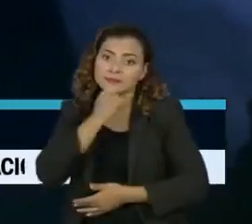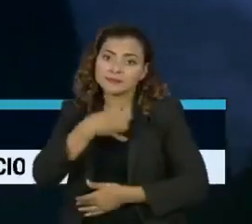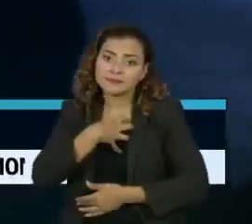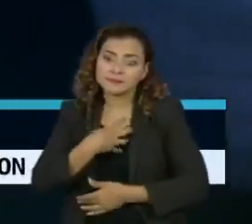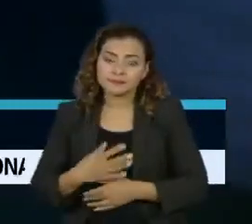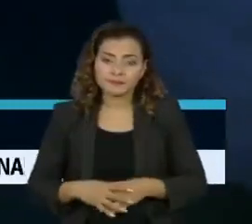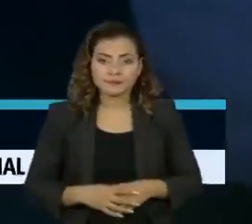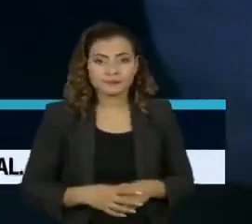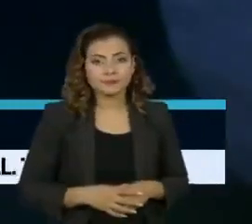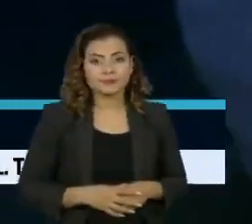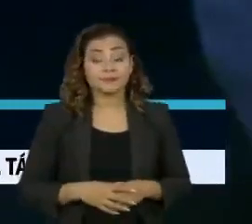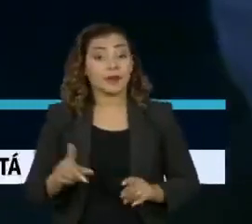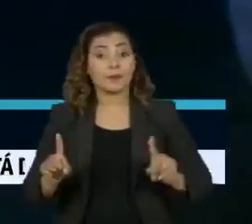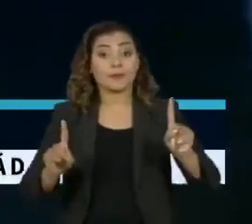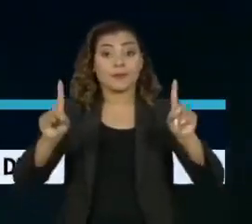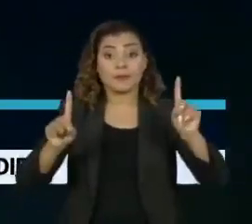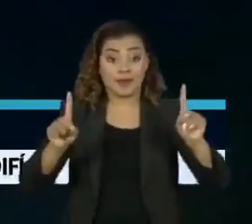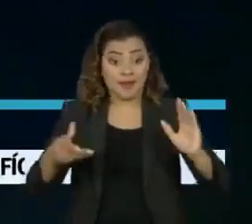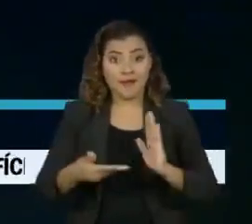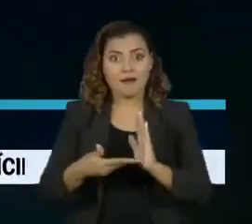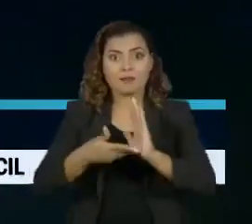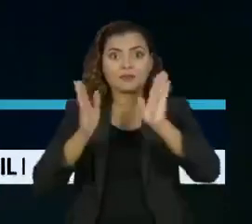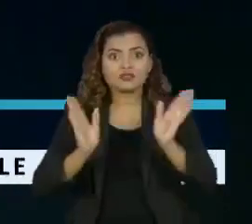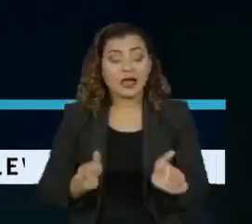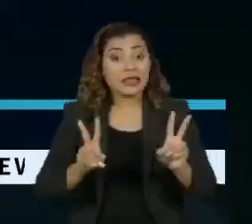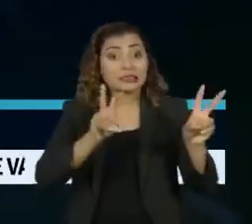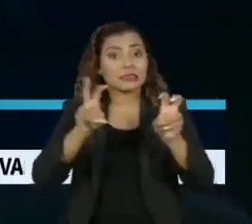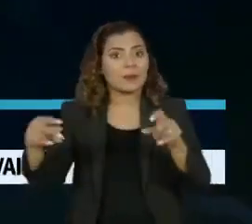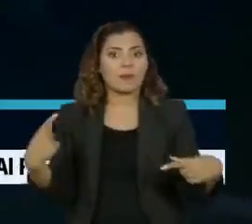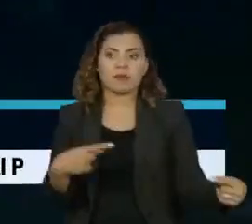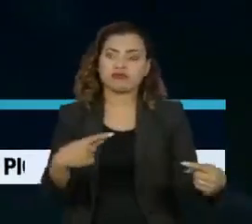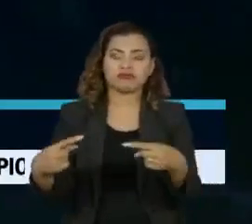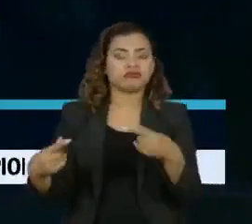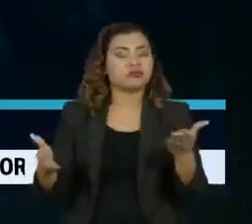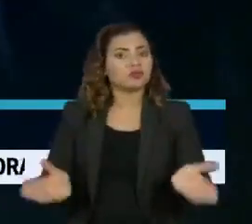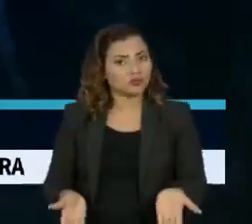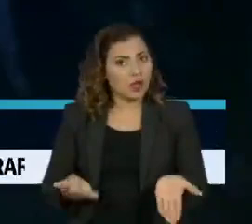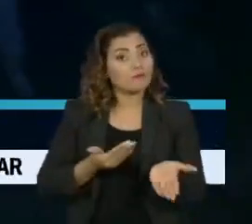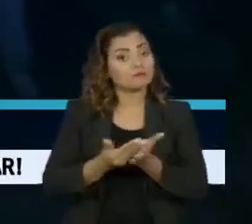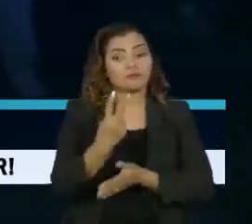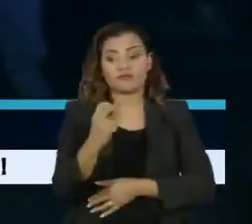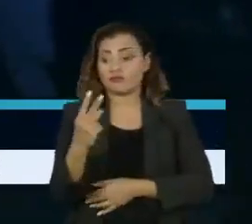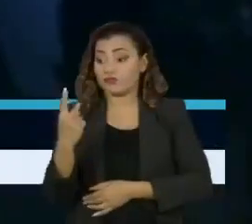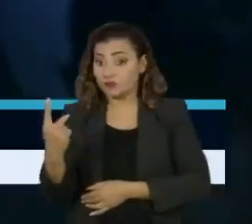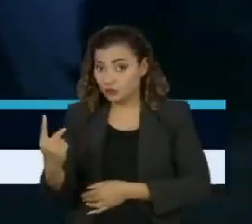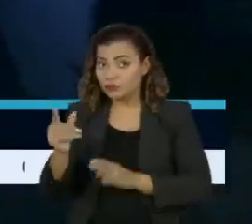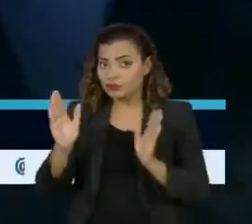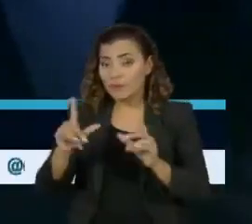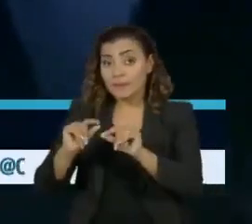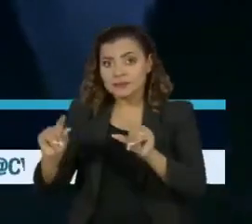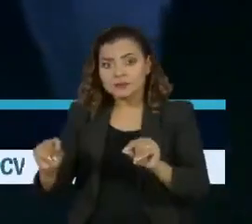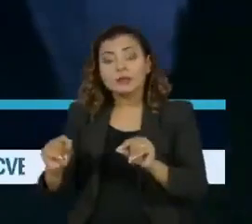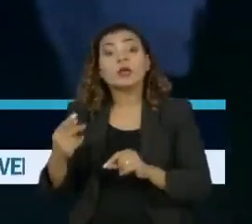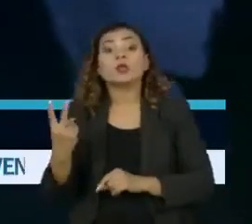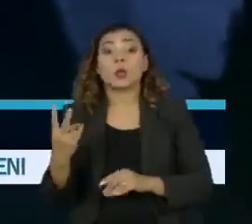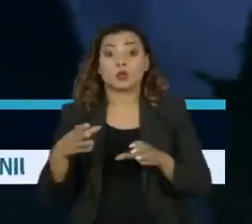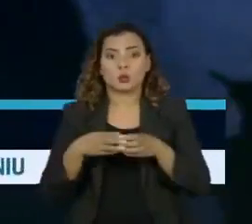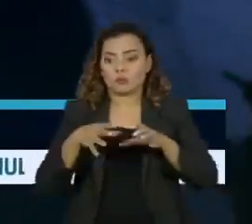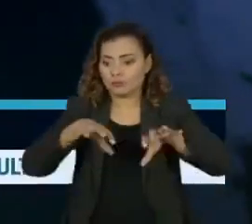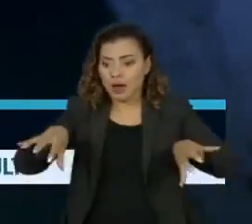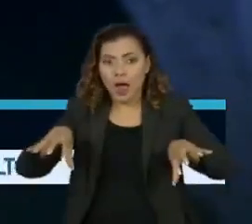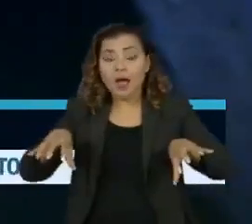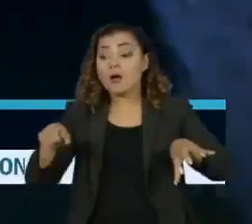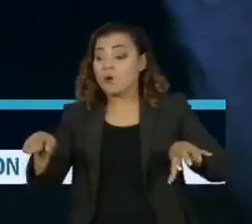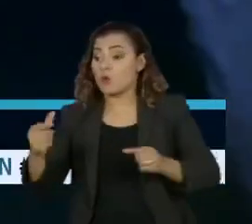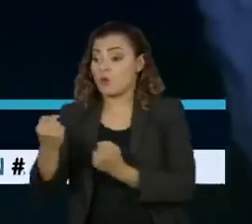A disputa pelo comando da Câmara dos Deputados é o assunto mais quente neste início de ano em Brasília. Dois grupos disputam a hegemonia,